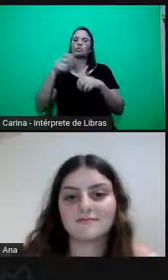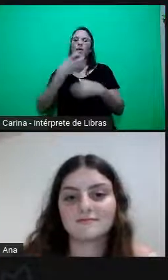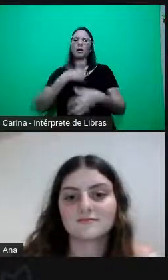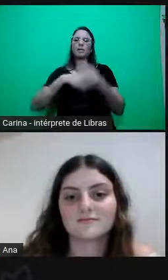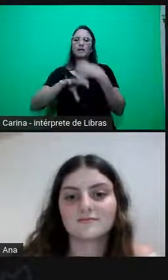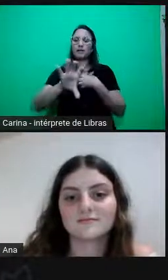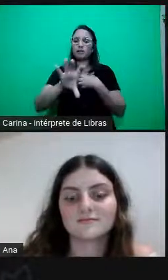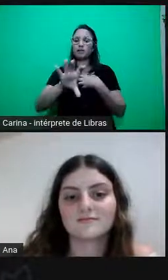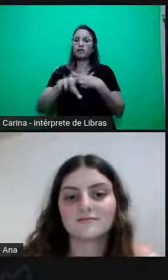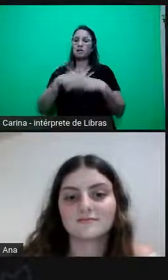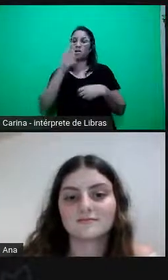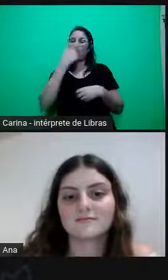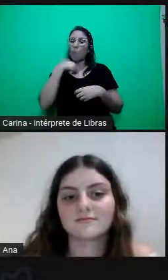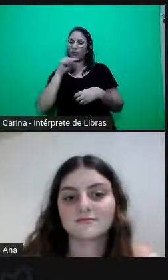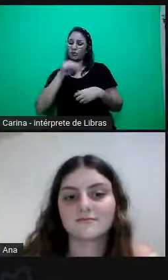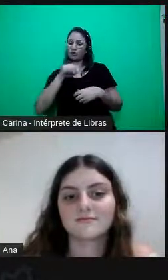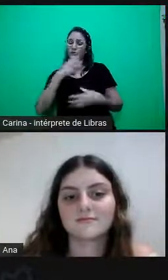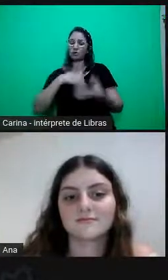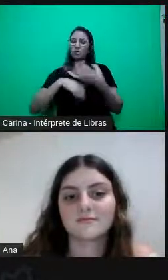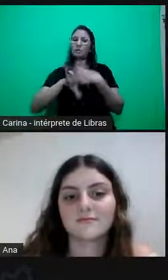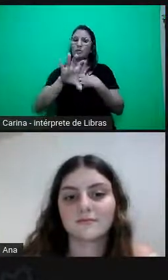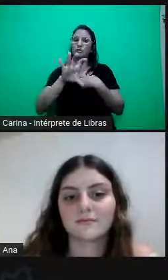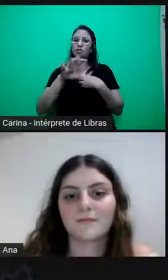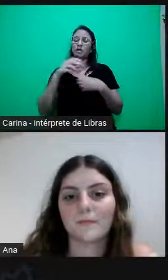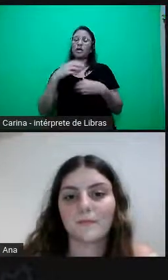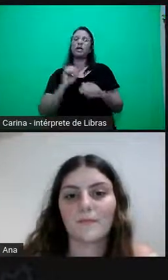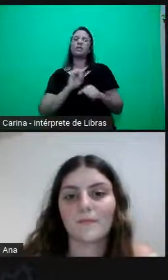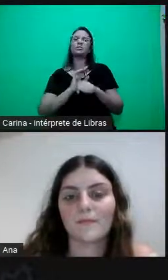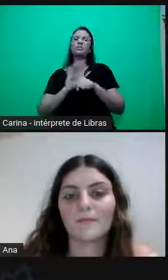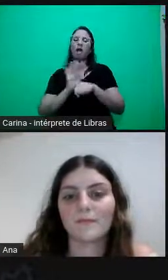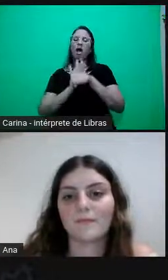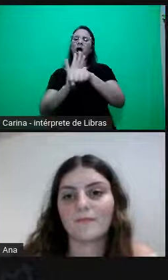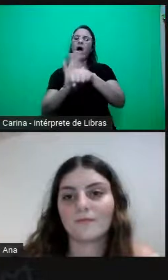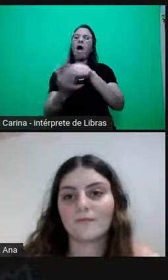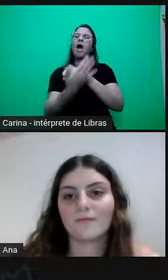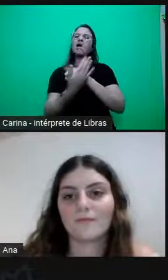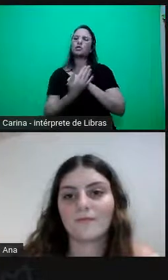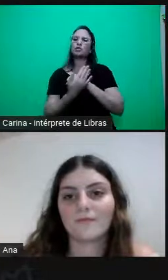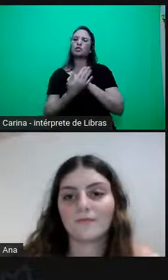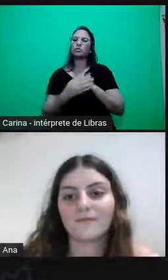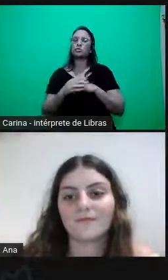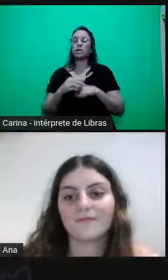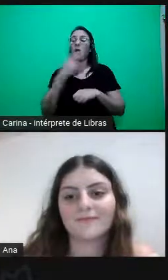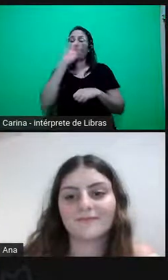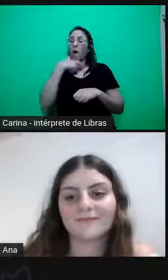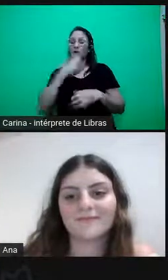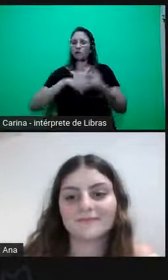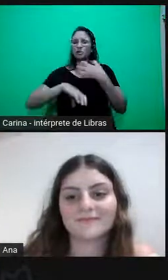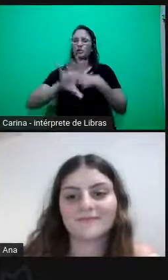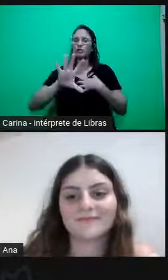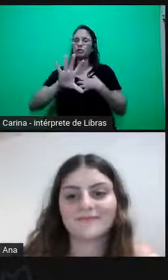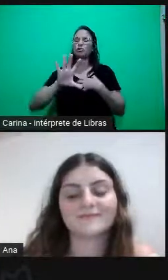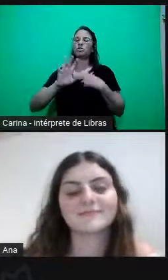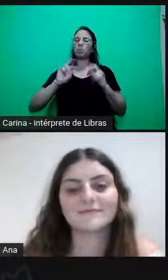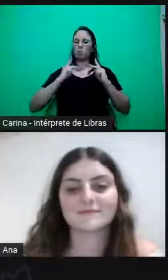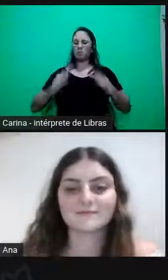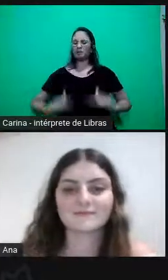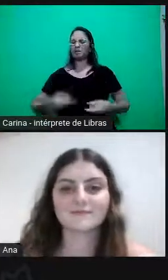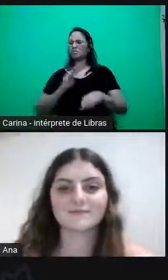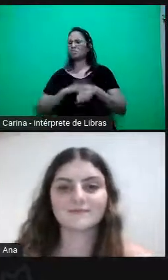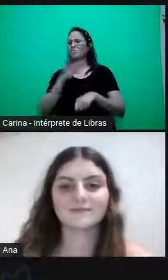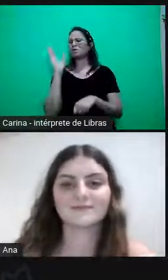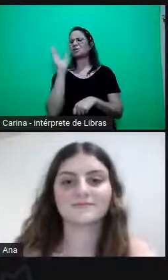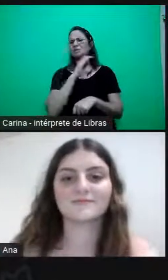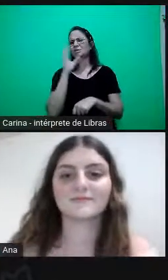frente a tantos ataques. Talvez seja dela que a humanidade mais precise nesse momento. O foco não foi a